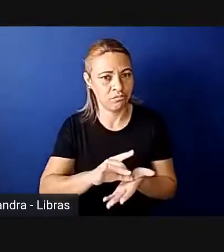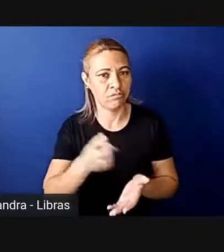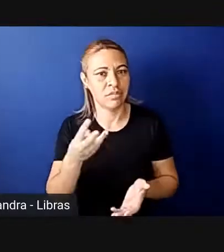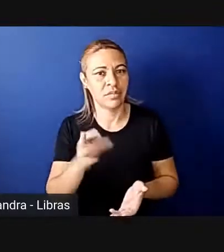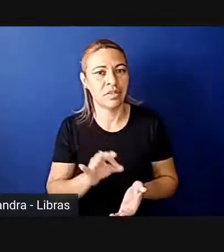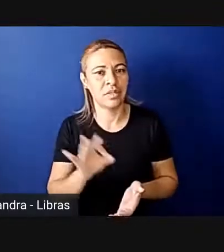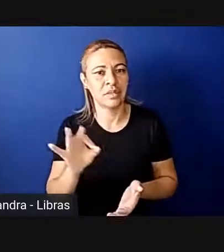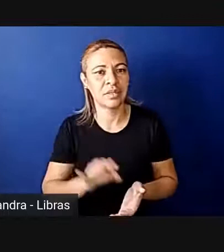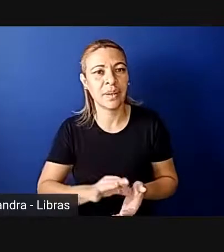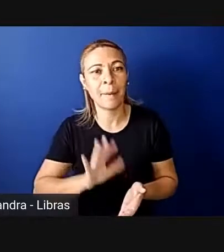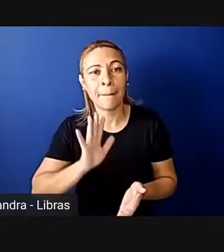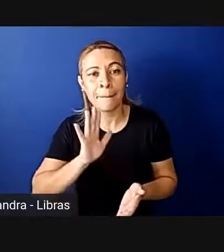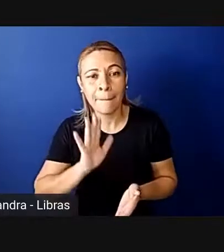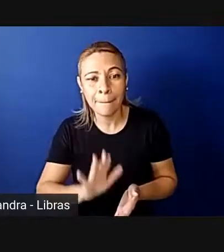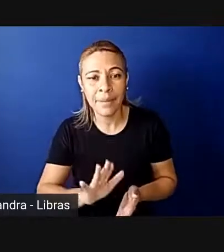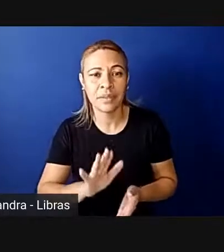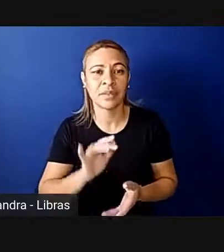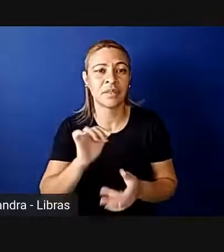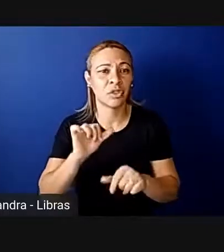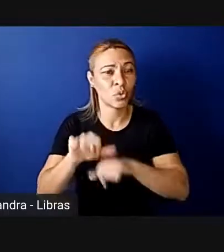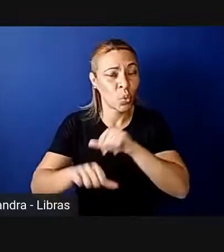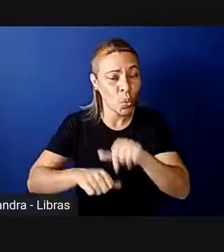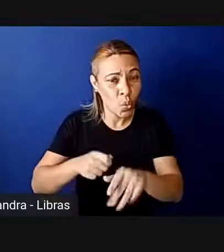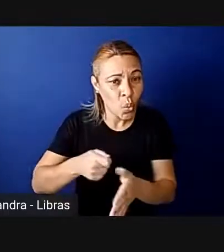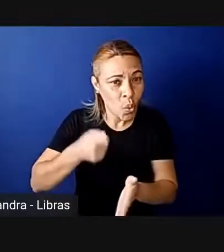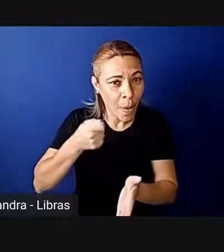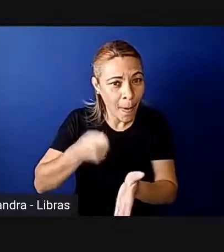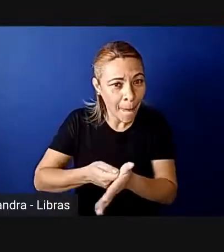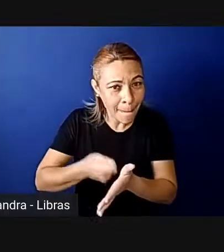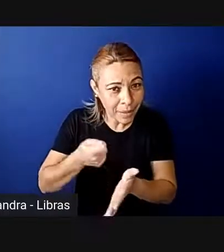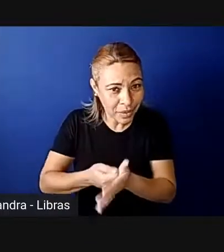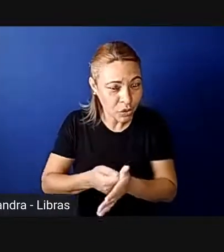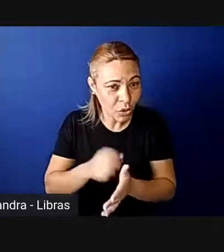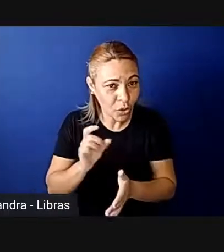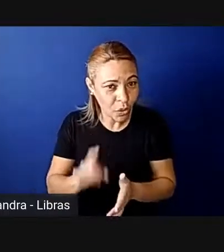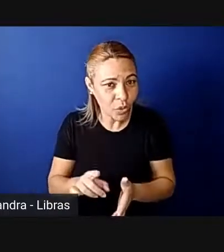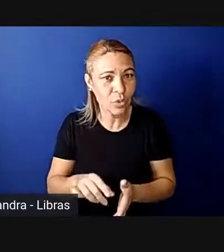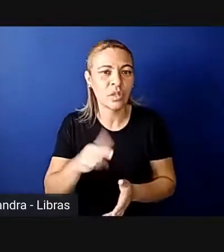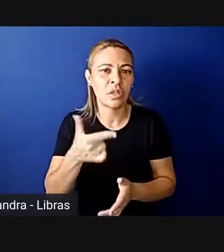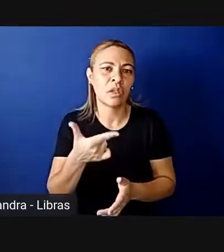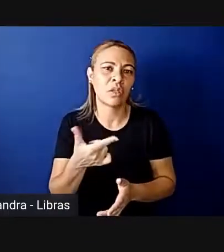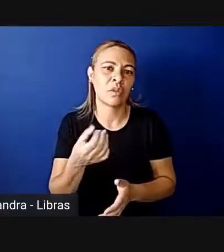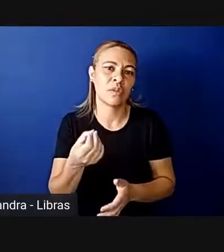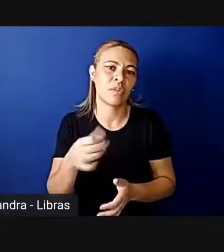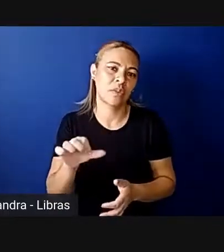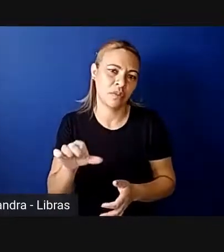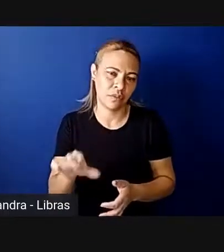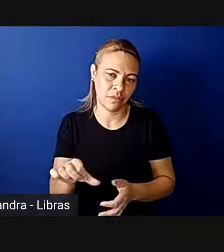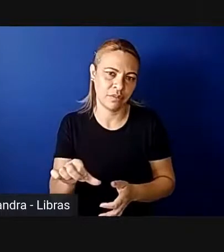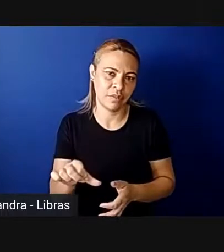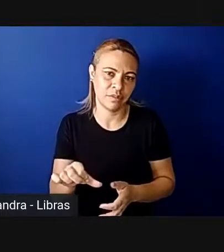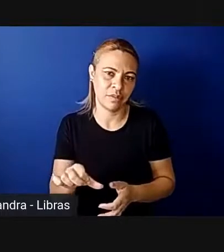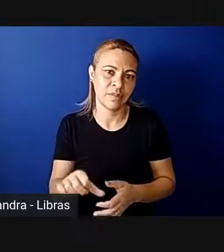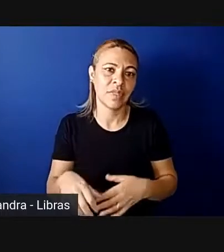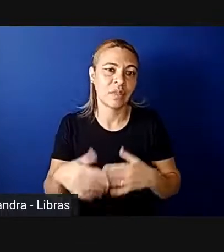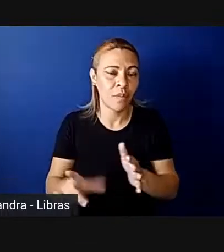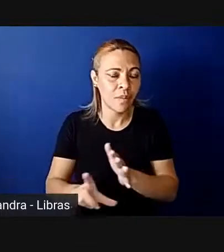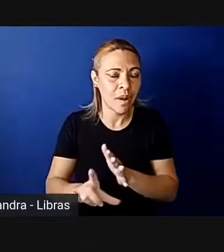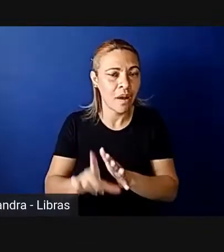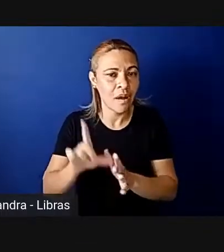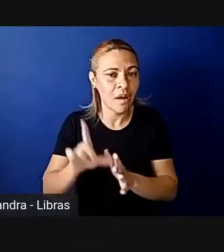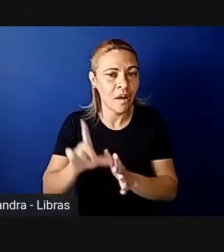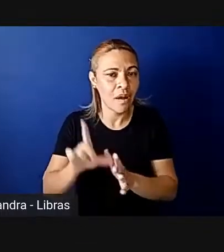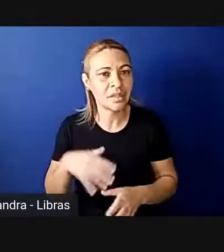elas só foram tornadas obrigatórias, em caráter obrigatório, em 2009. Então, até então, foi tida como uma